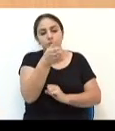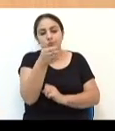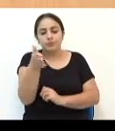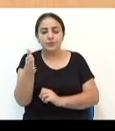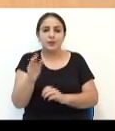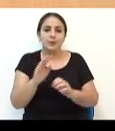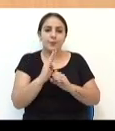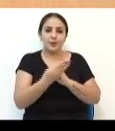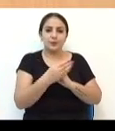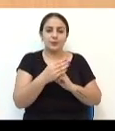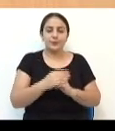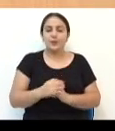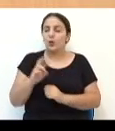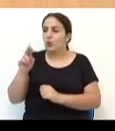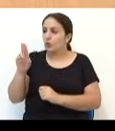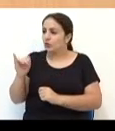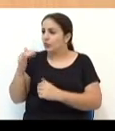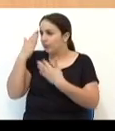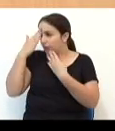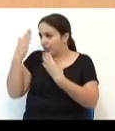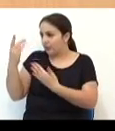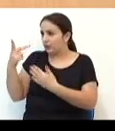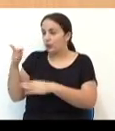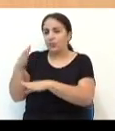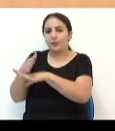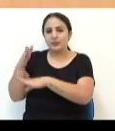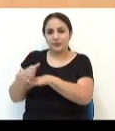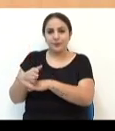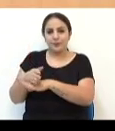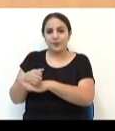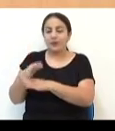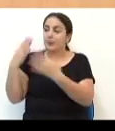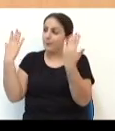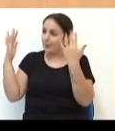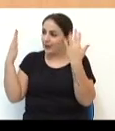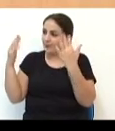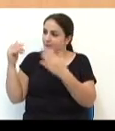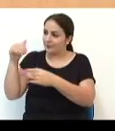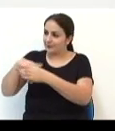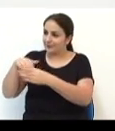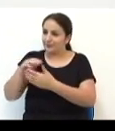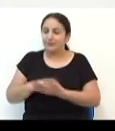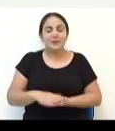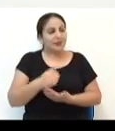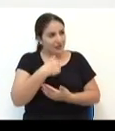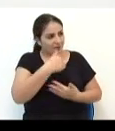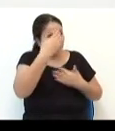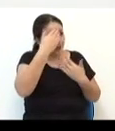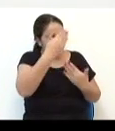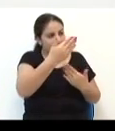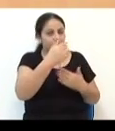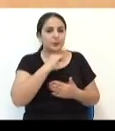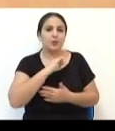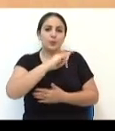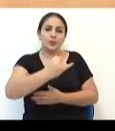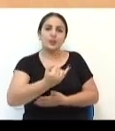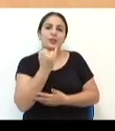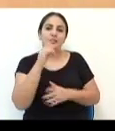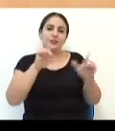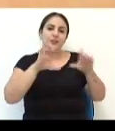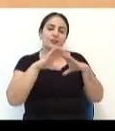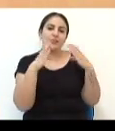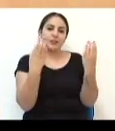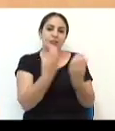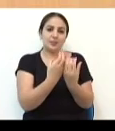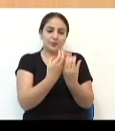e vilas da Passo Fundo. Rudimar dos Santos, muito obrigada pela sua participação e parabéns, então, pela eleição. Eu que agradeço por a oportunidade da